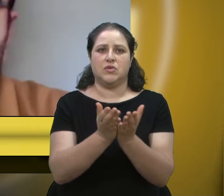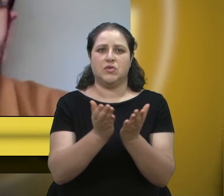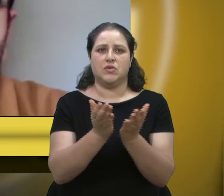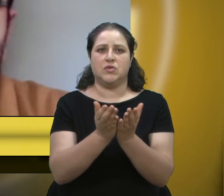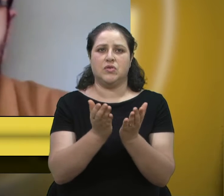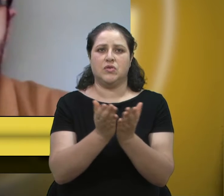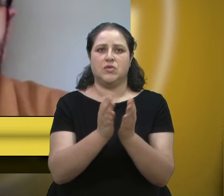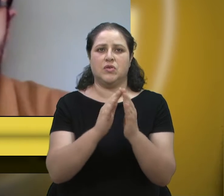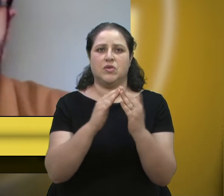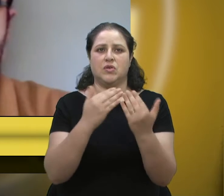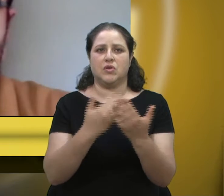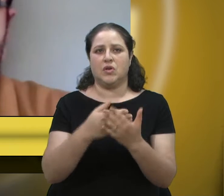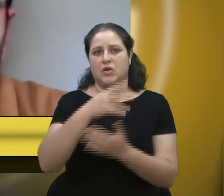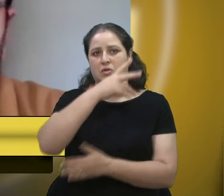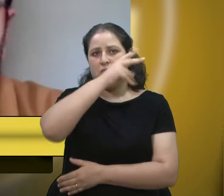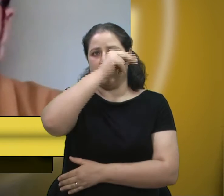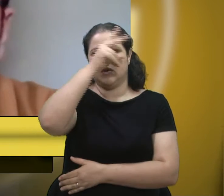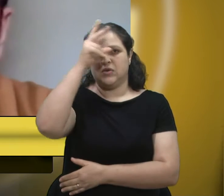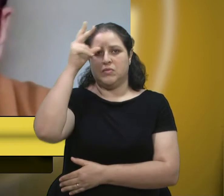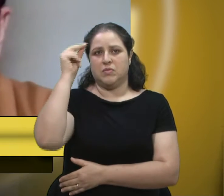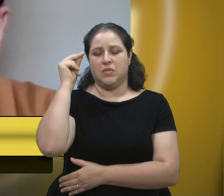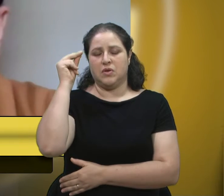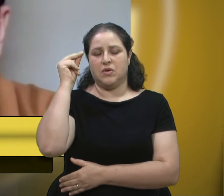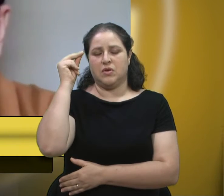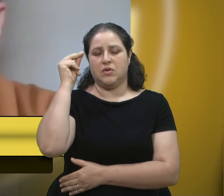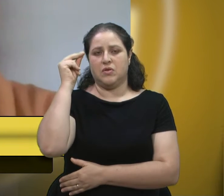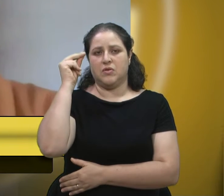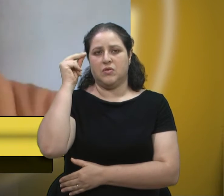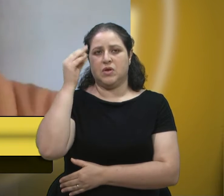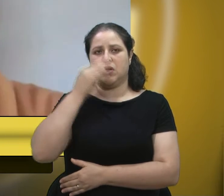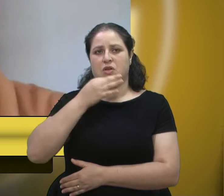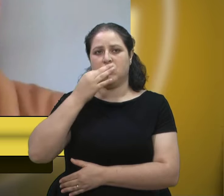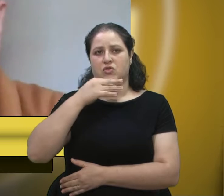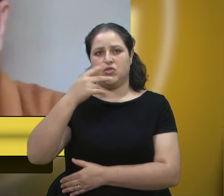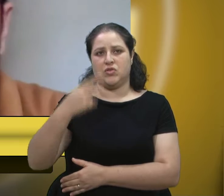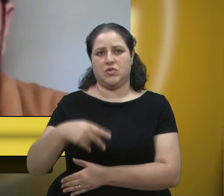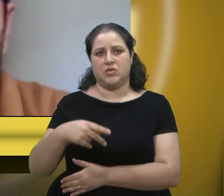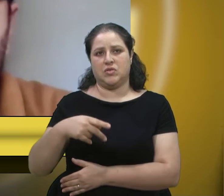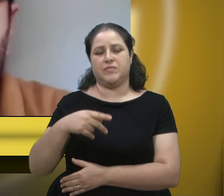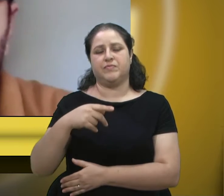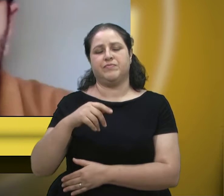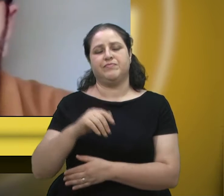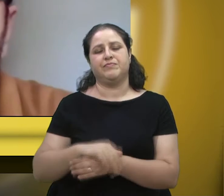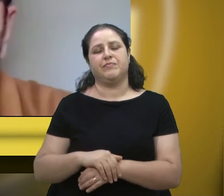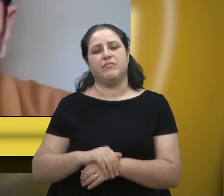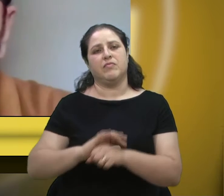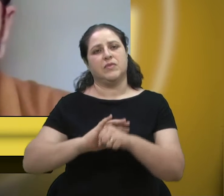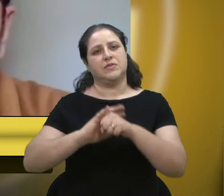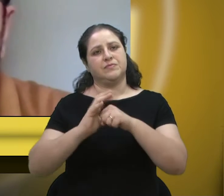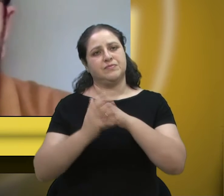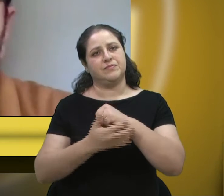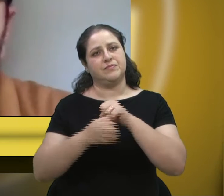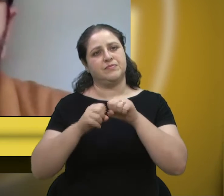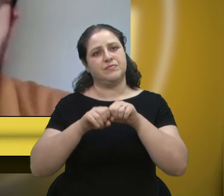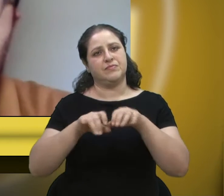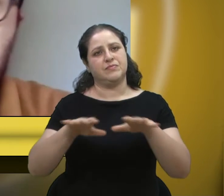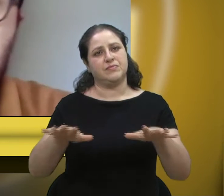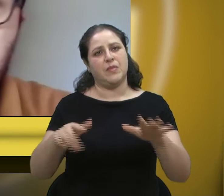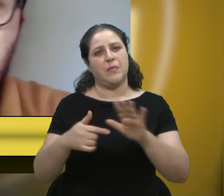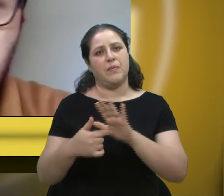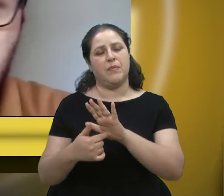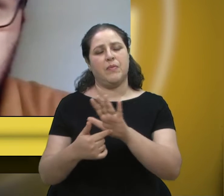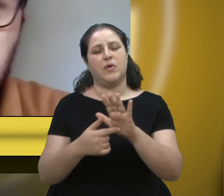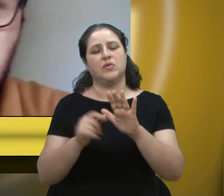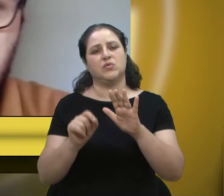aqui de Caxias do Sul, né, a pandemia evidenciou uma falta de acesso às dificuldades que